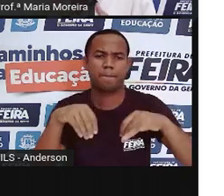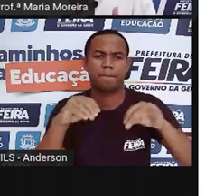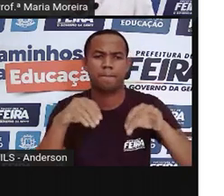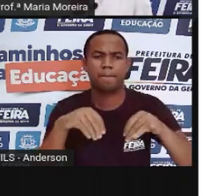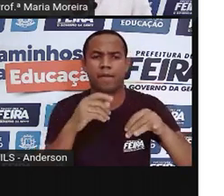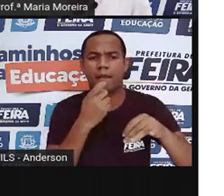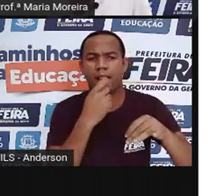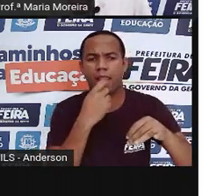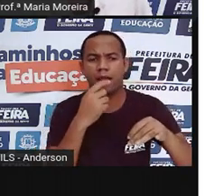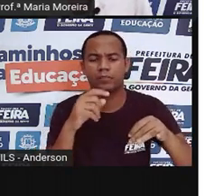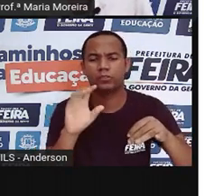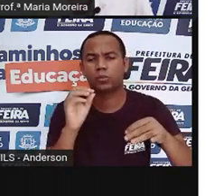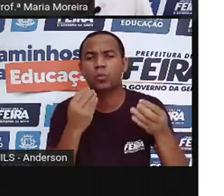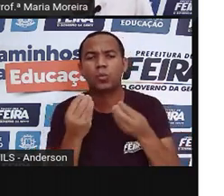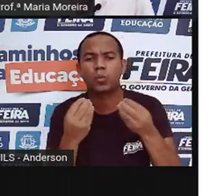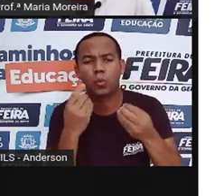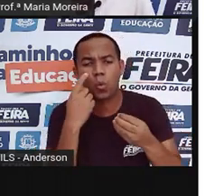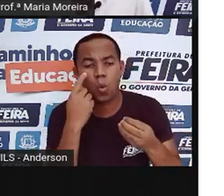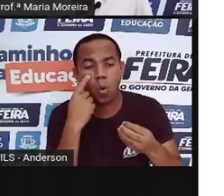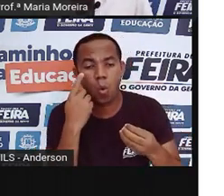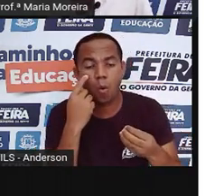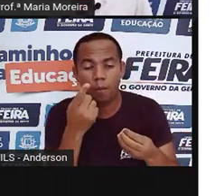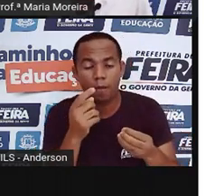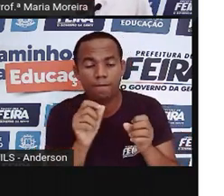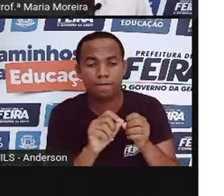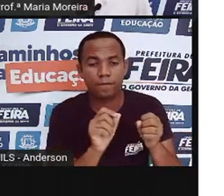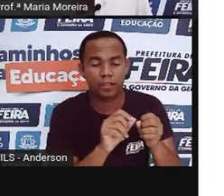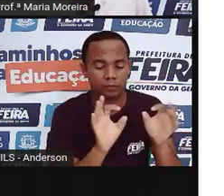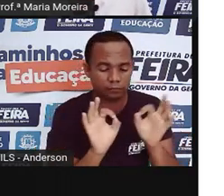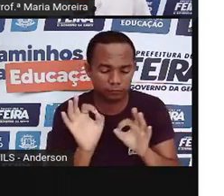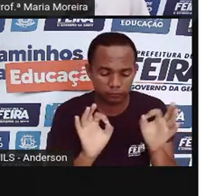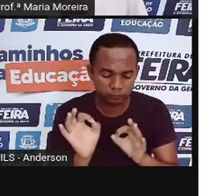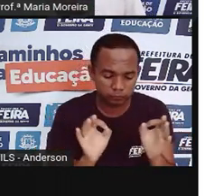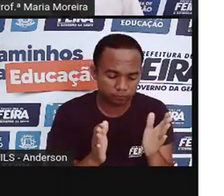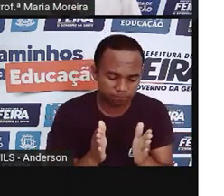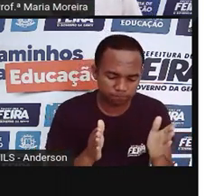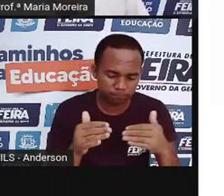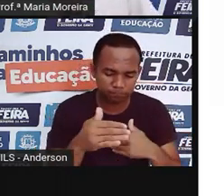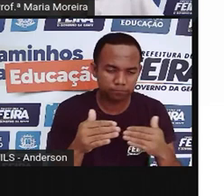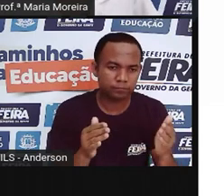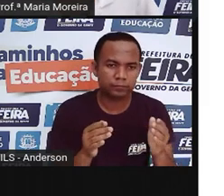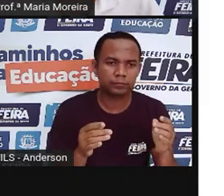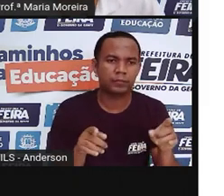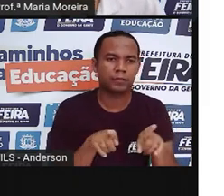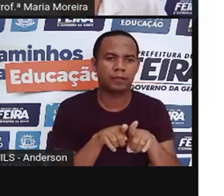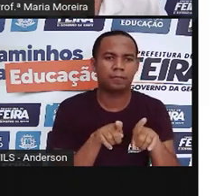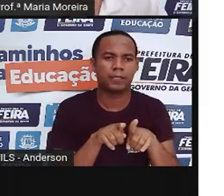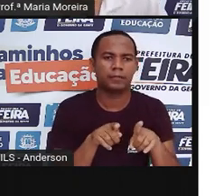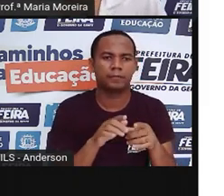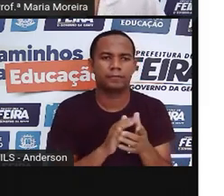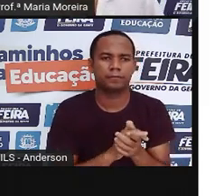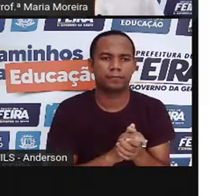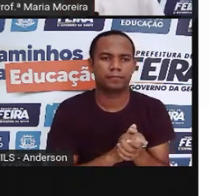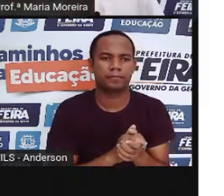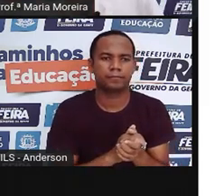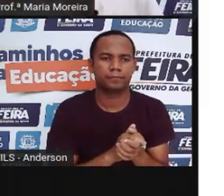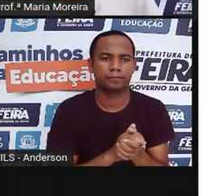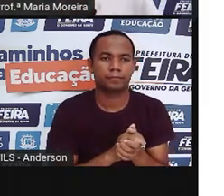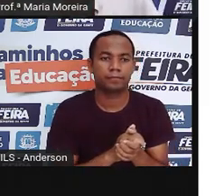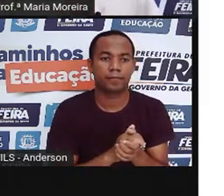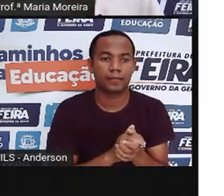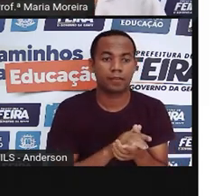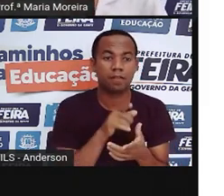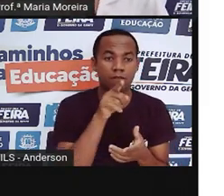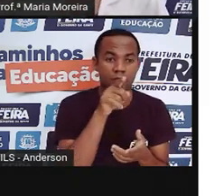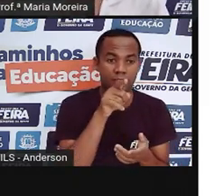Que é um produto que se assemelha ao plástico, que é a contribuição de quê? Da indústria do petróleo. Anderson, meu amigo, você